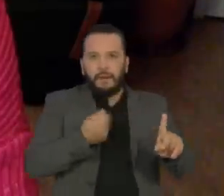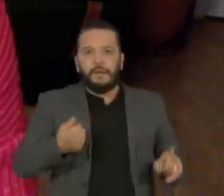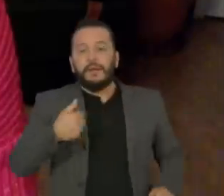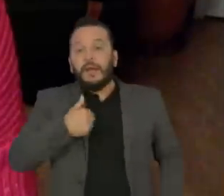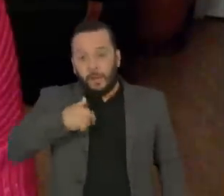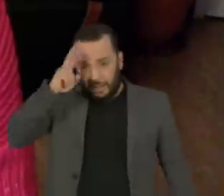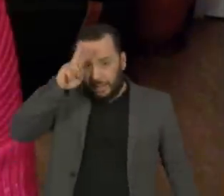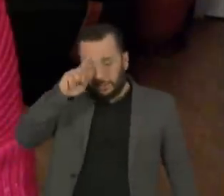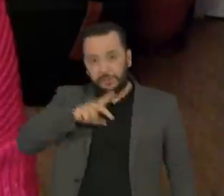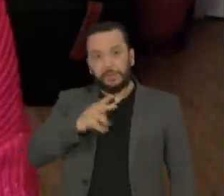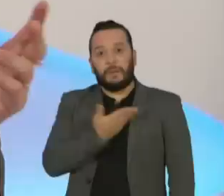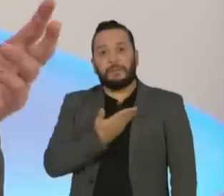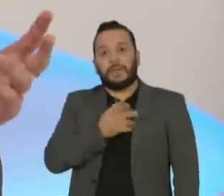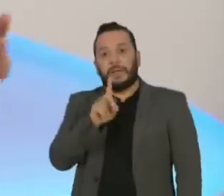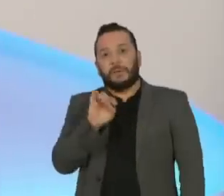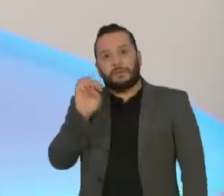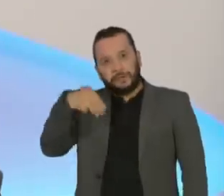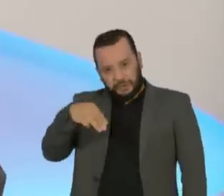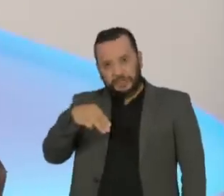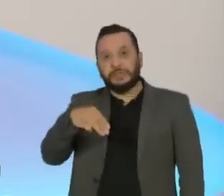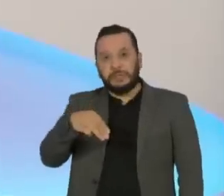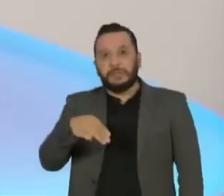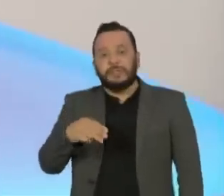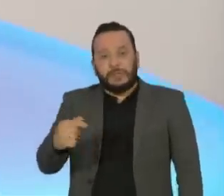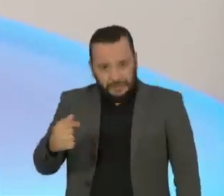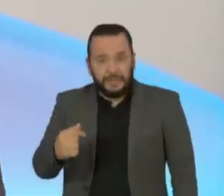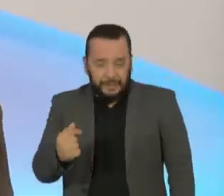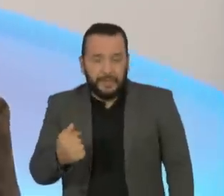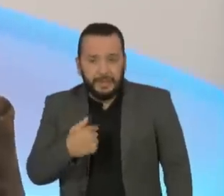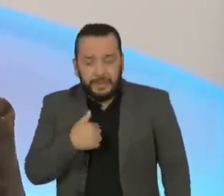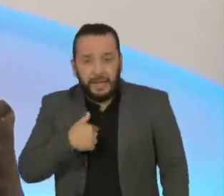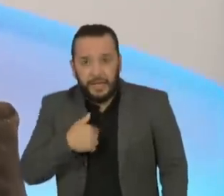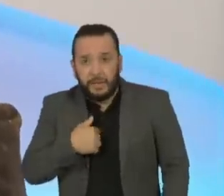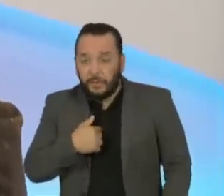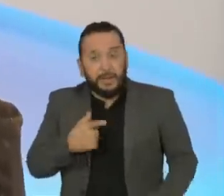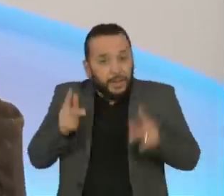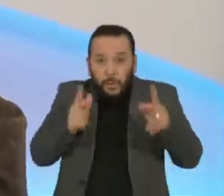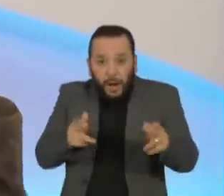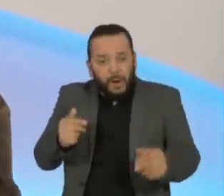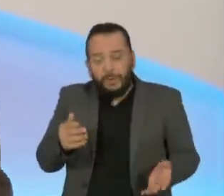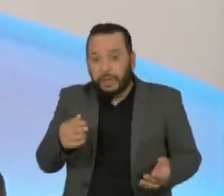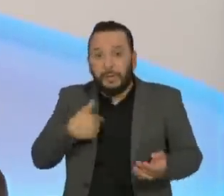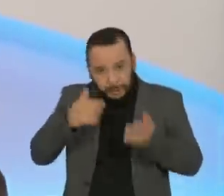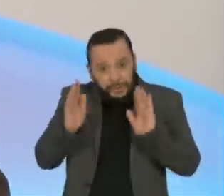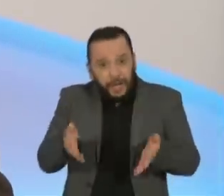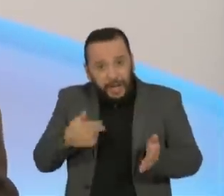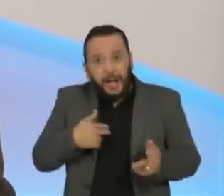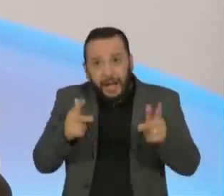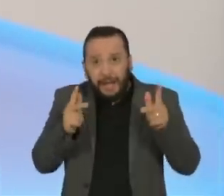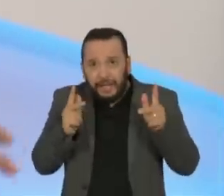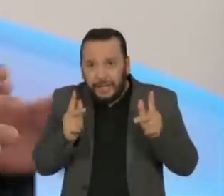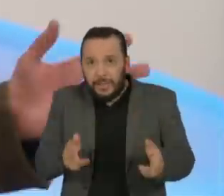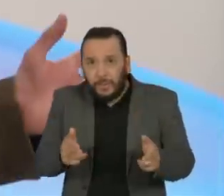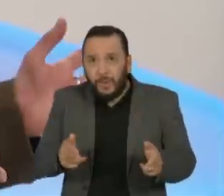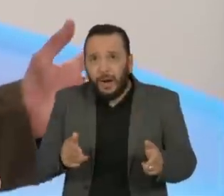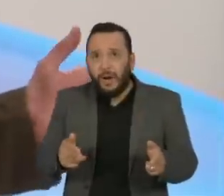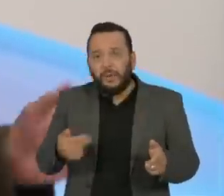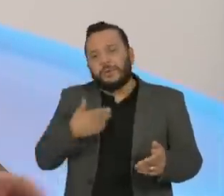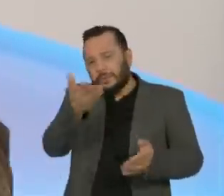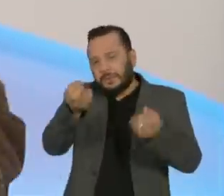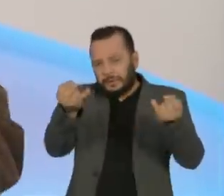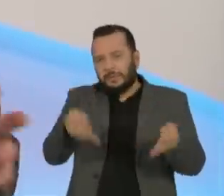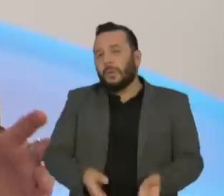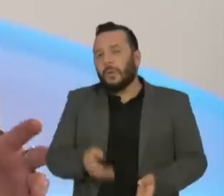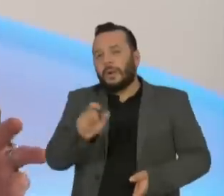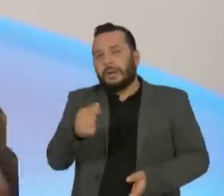lembro que eu tinha um amigo chamado Jim Capaldi, que era do Traffic, e eu já tive essa síndrome. Eu falo isso porque eu já também, eu sou ser falúvel,